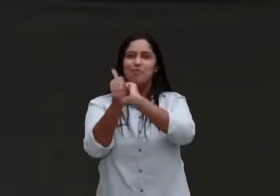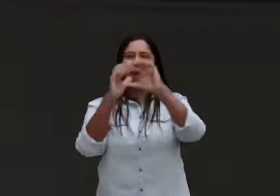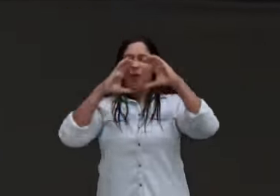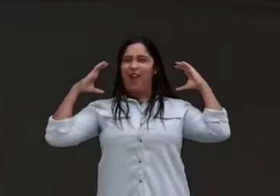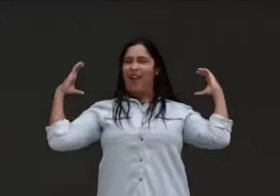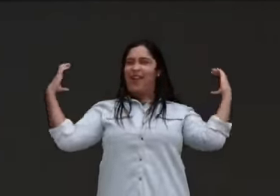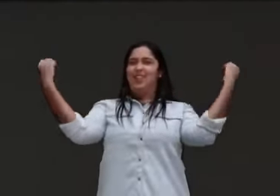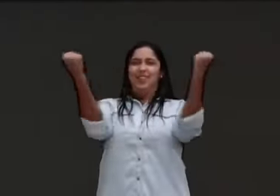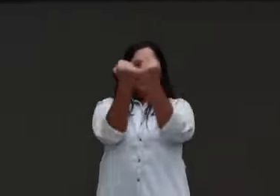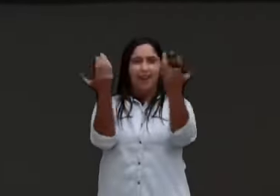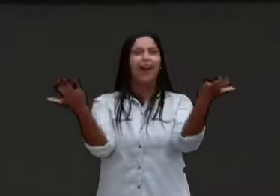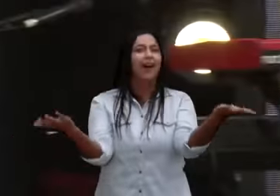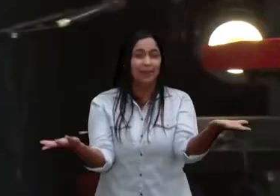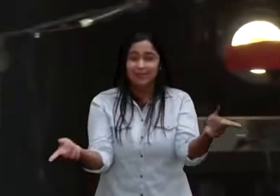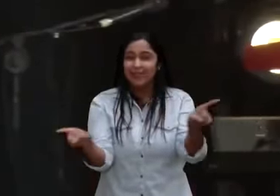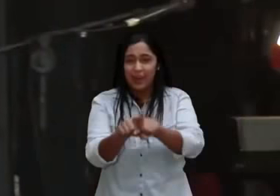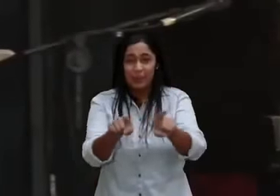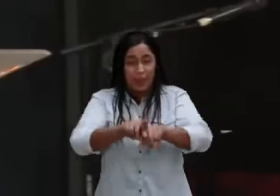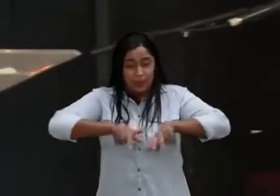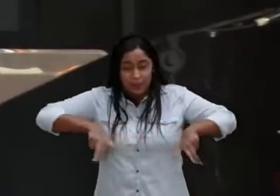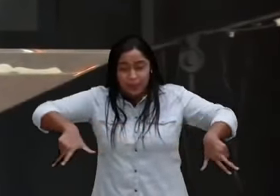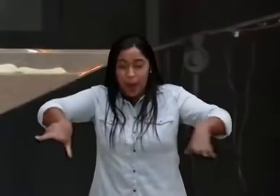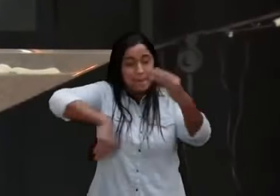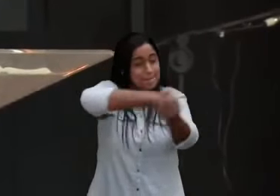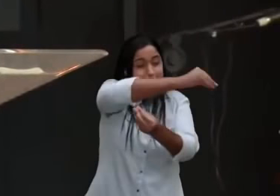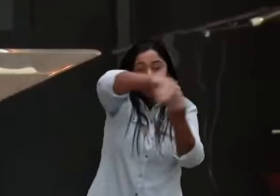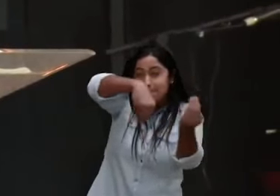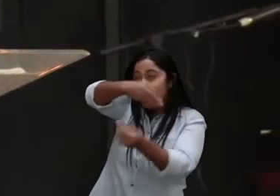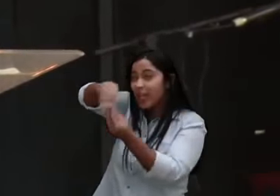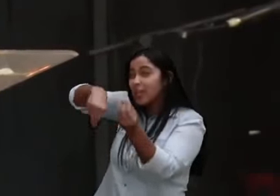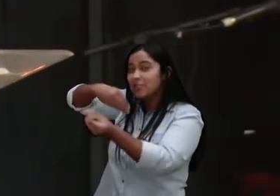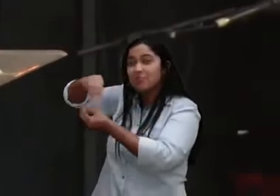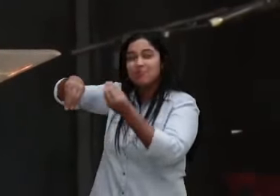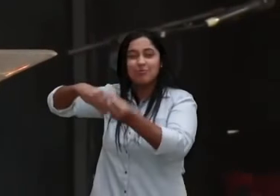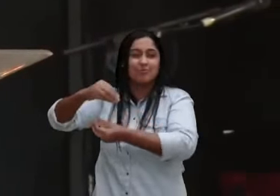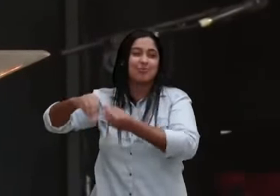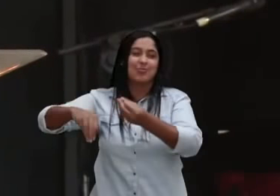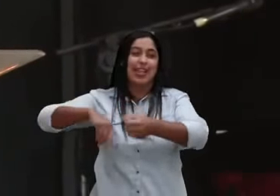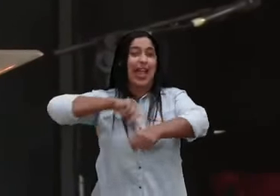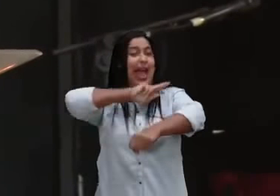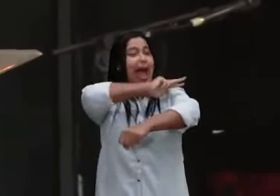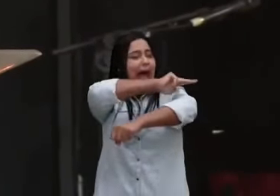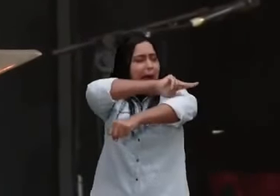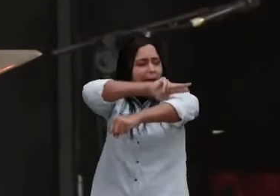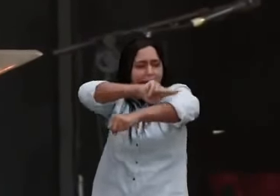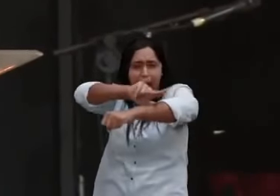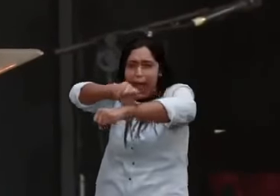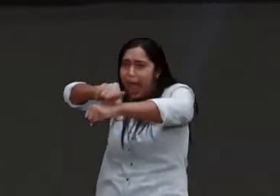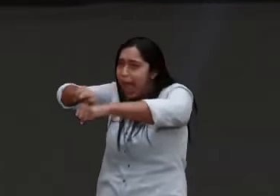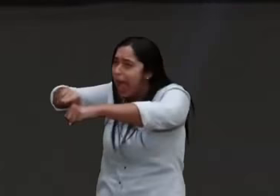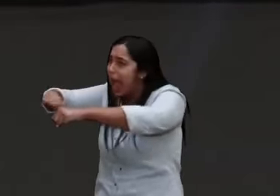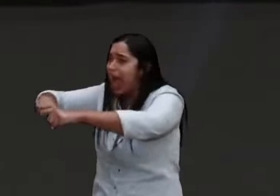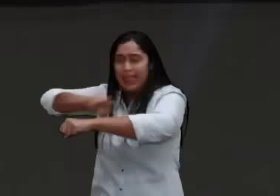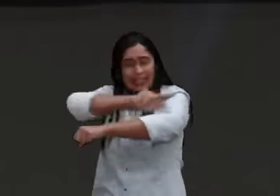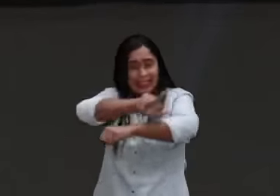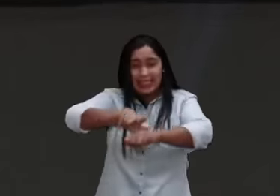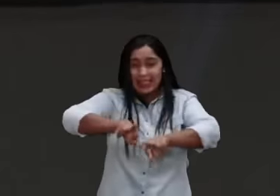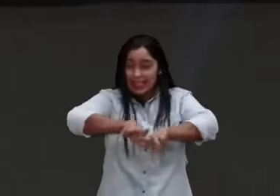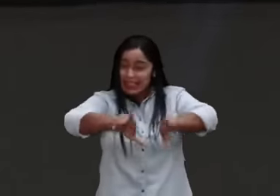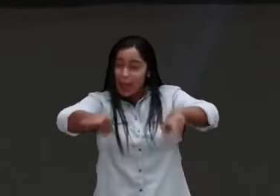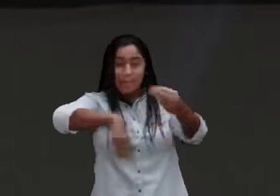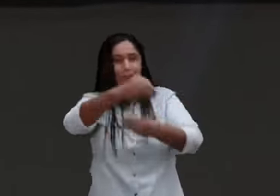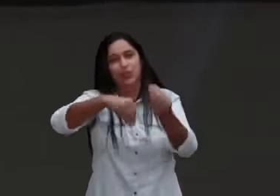em um lugar do mundo, uma mistura, tão bacana, e uma festividade, tão misturada, como no Brasil,